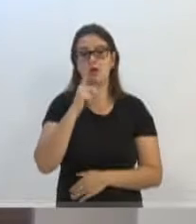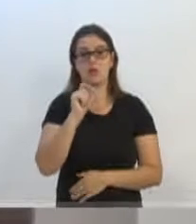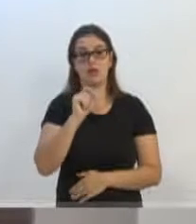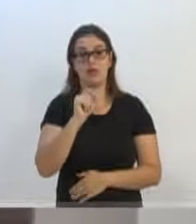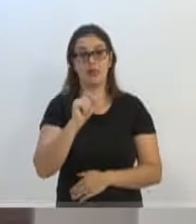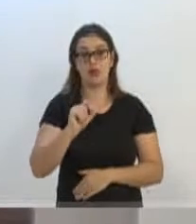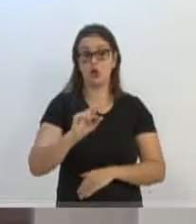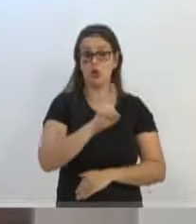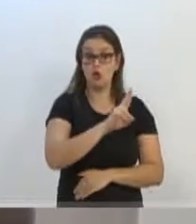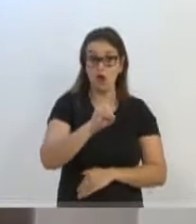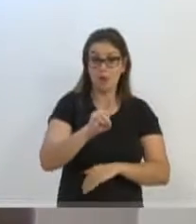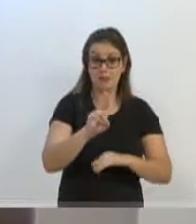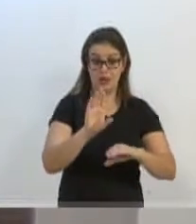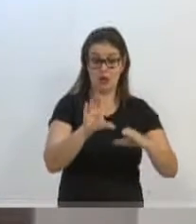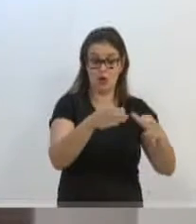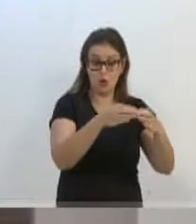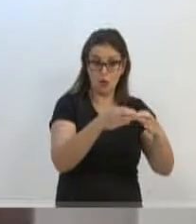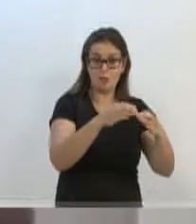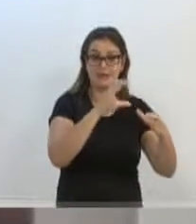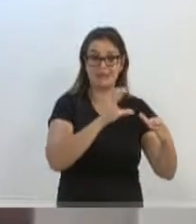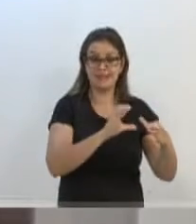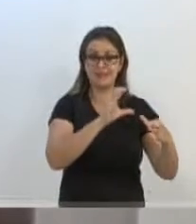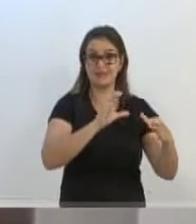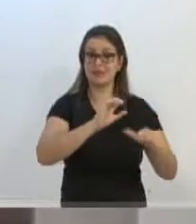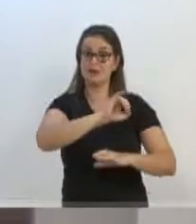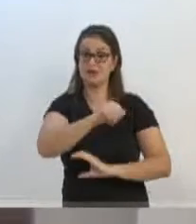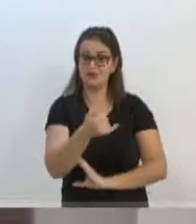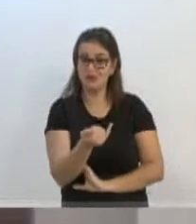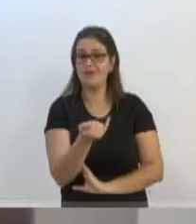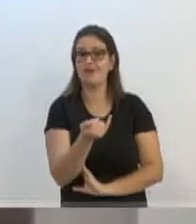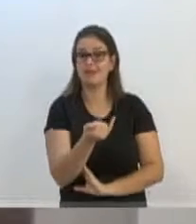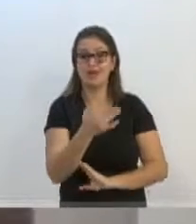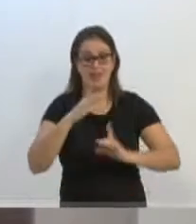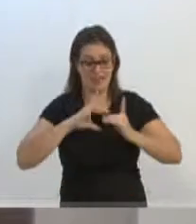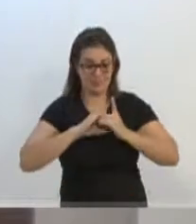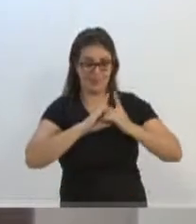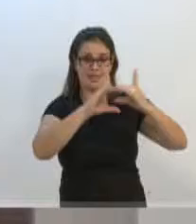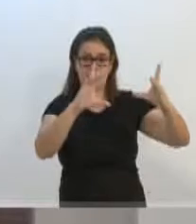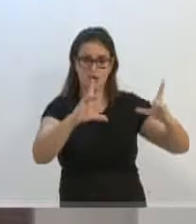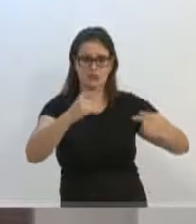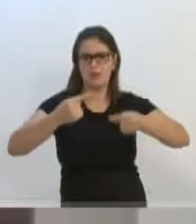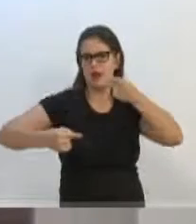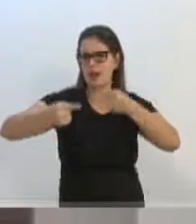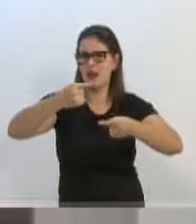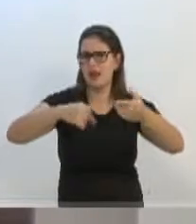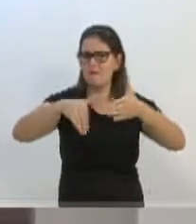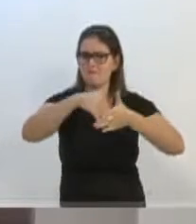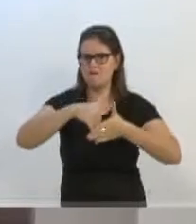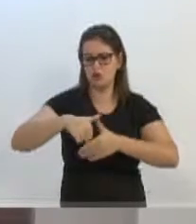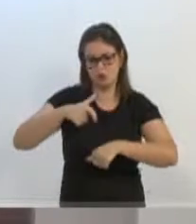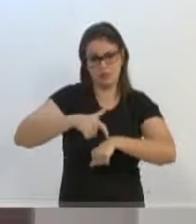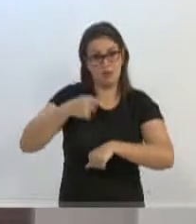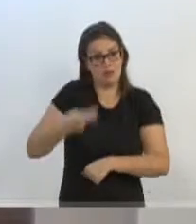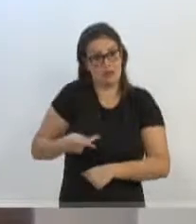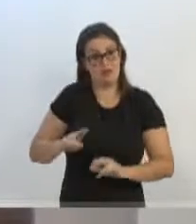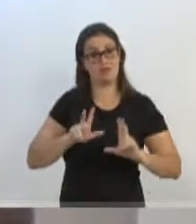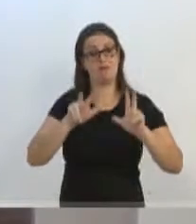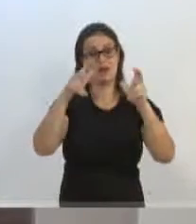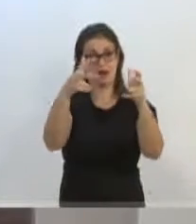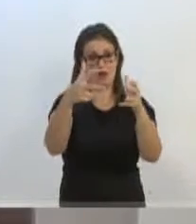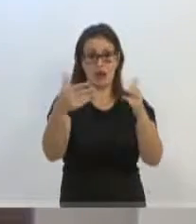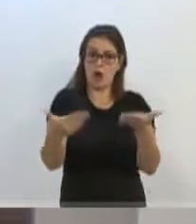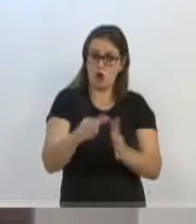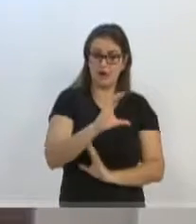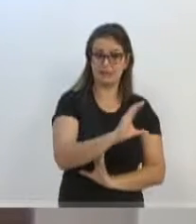nome da comissão já diz, é Comissão de Constituição e Justiça. Democracia, debate de voto, é aqui no plenário. Agora, a Comissão de